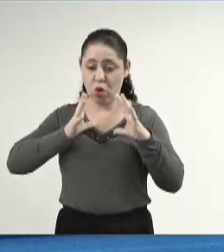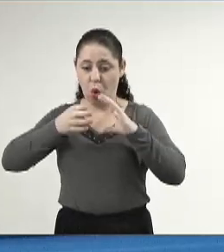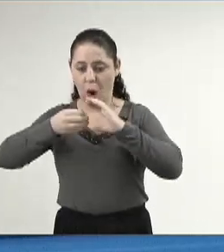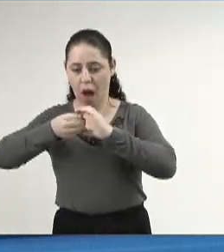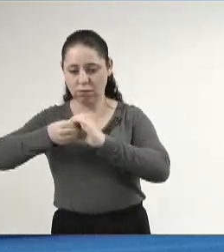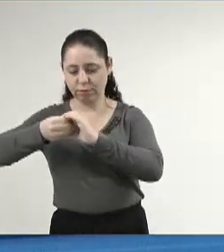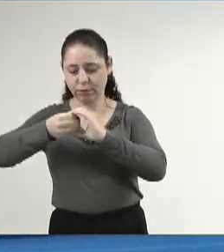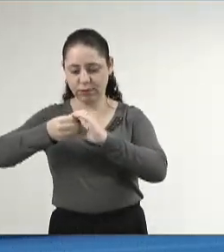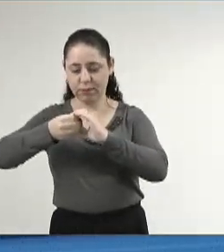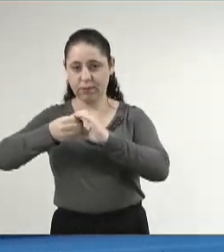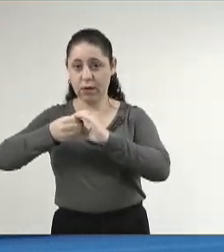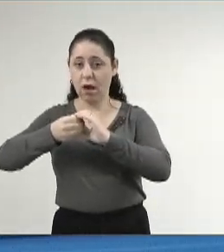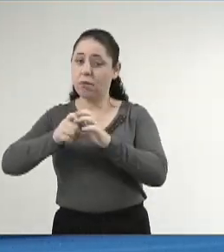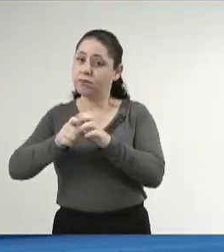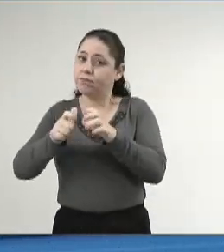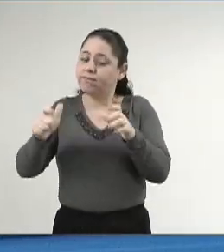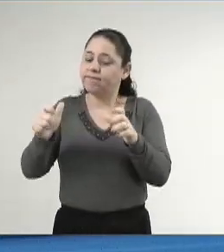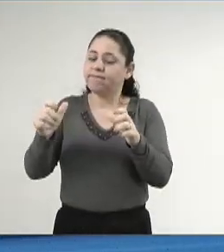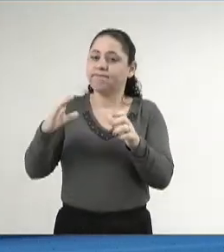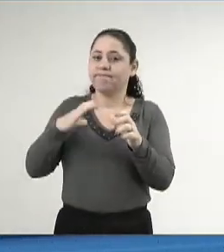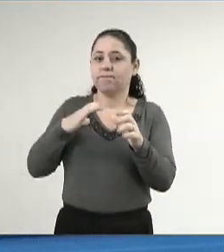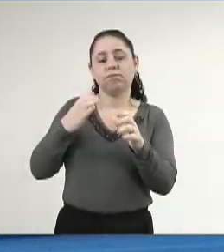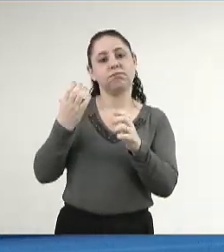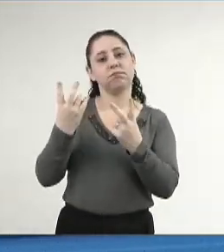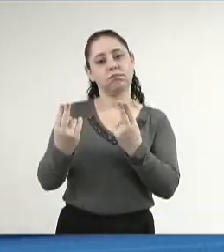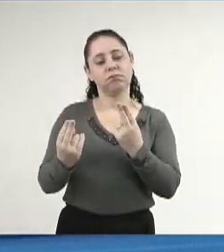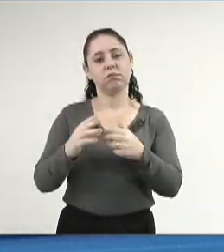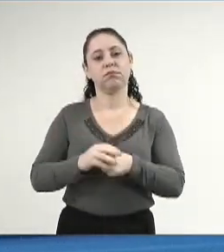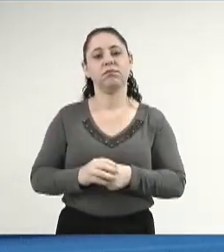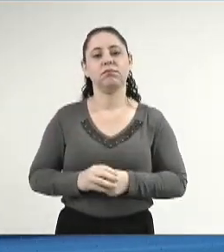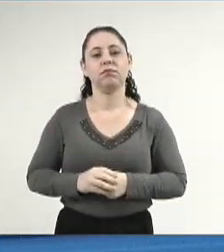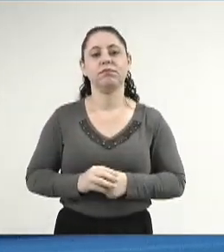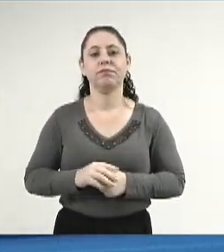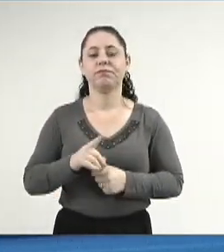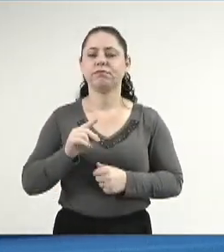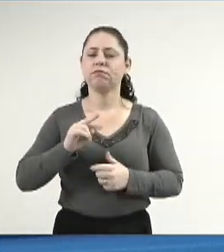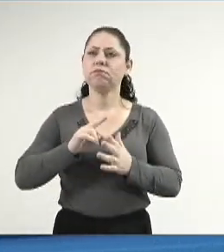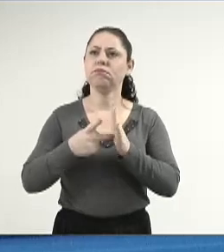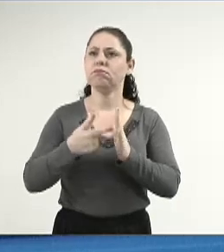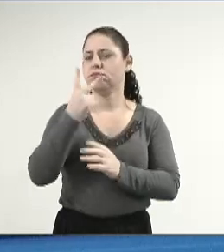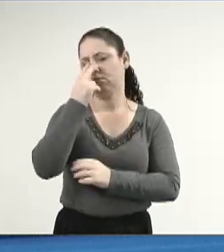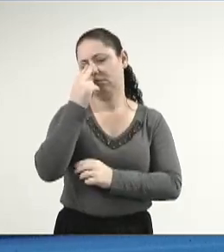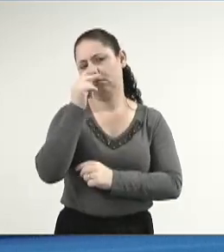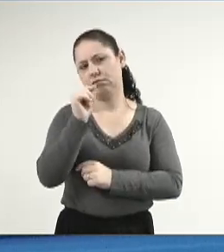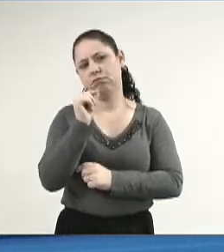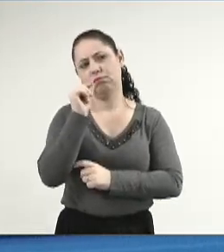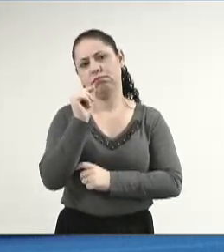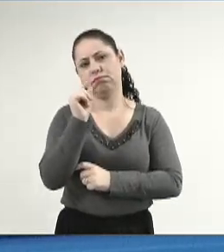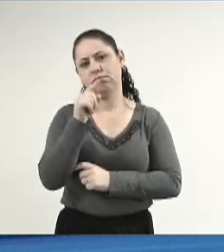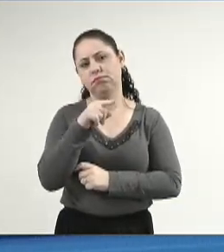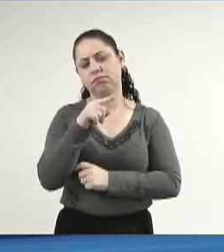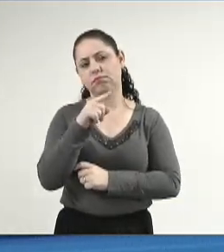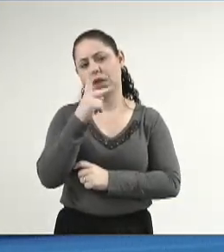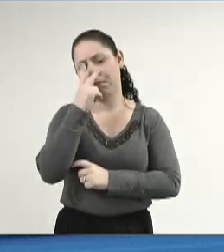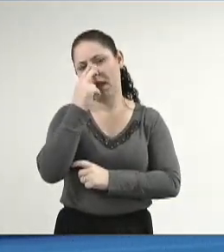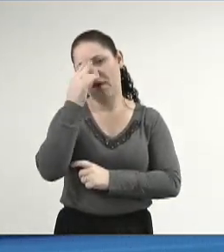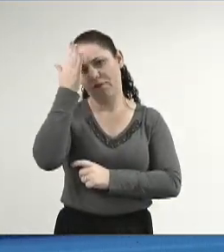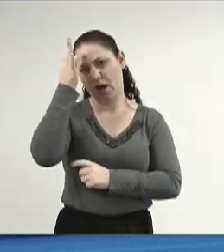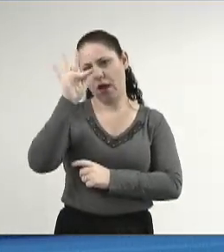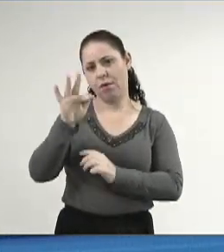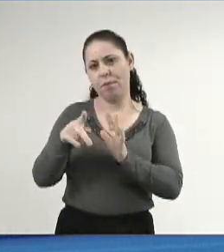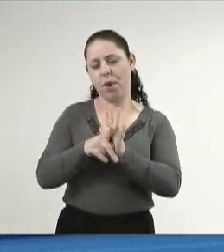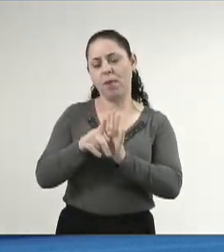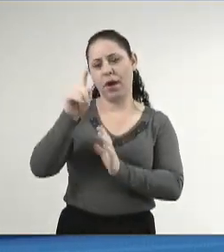juntos. Eu falo que o movimento cooperativista, ele é muito similar a uma filosofia